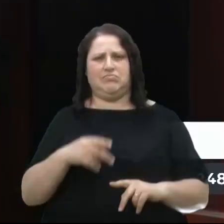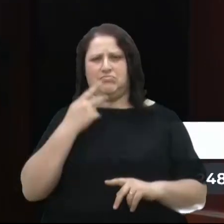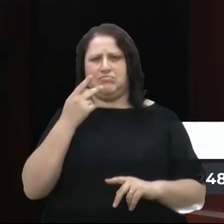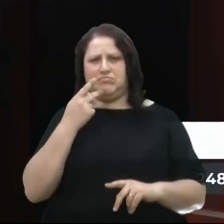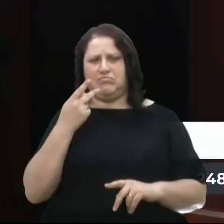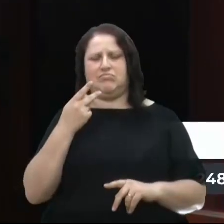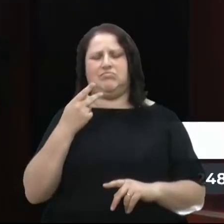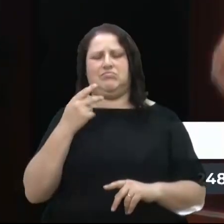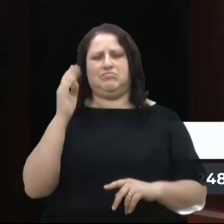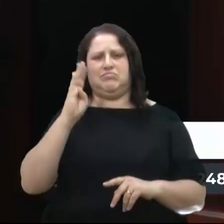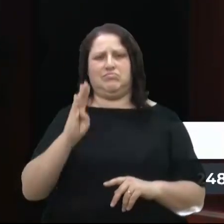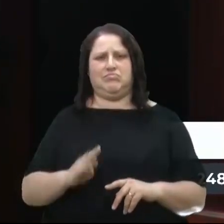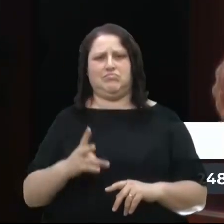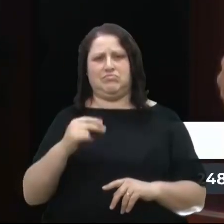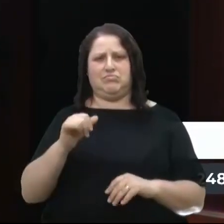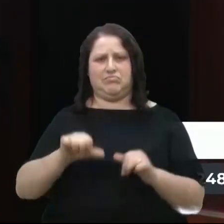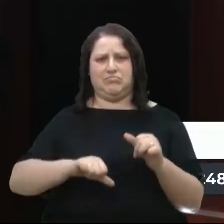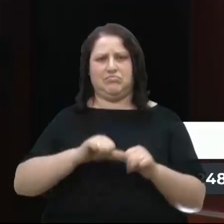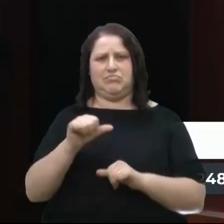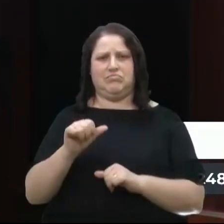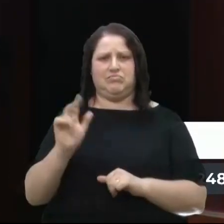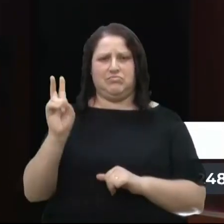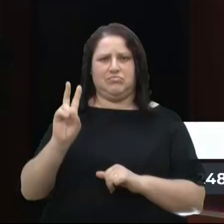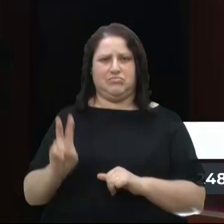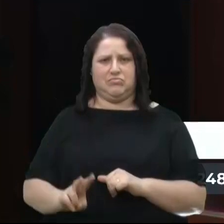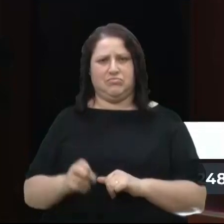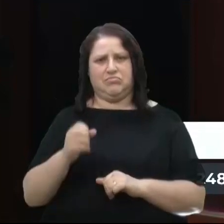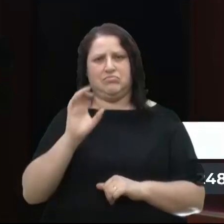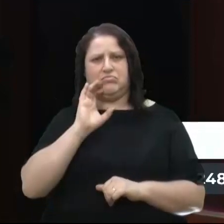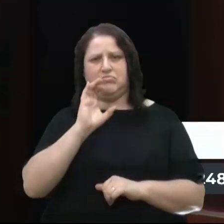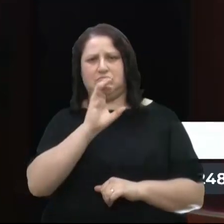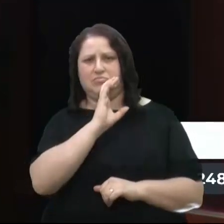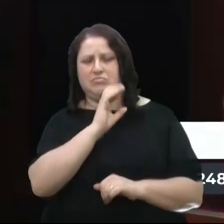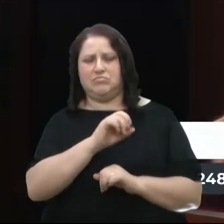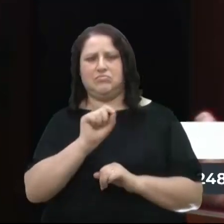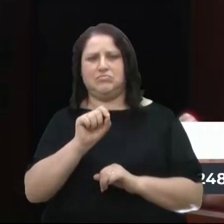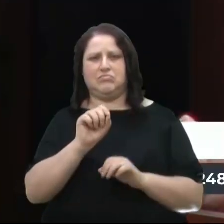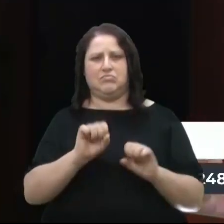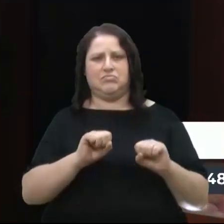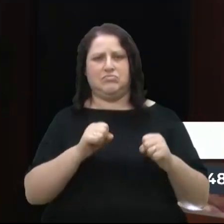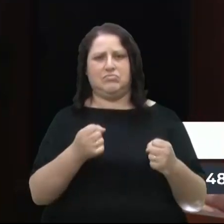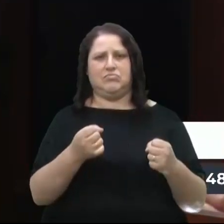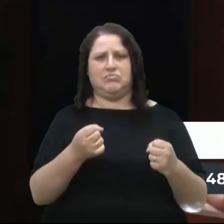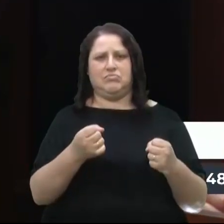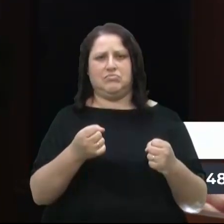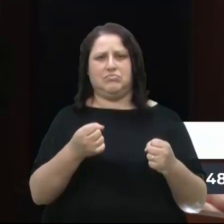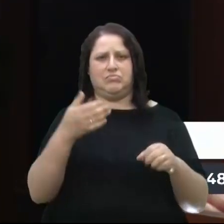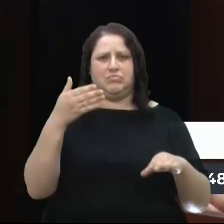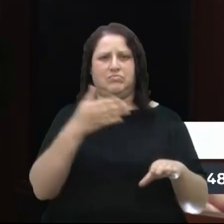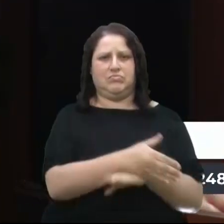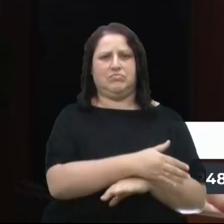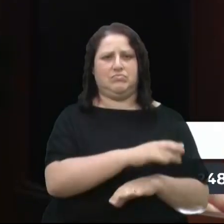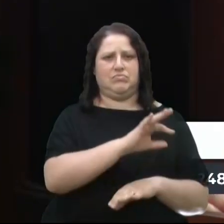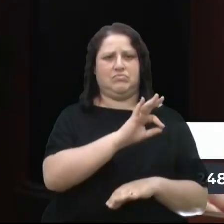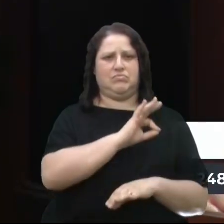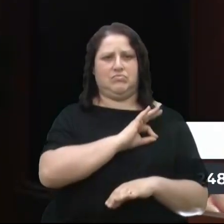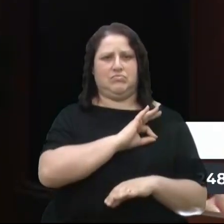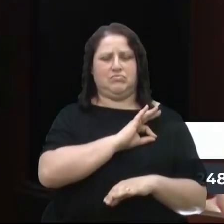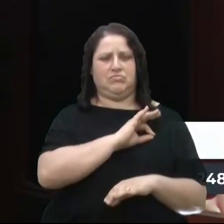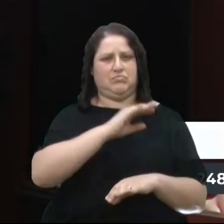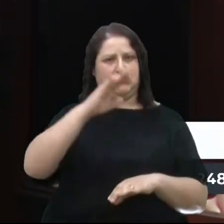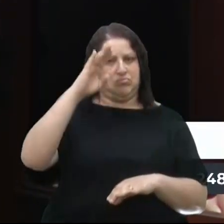Brasil ia virar uma Venezuela, que ia virar Cuba, mas quem defende a intervenção militar não somos nós.